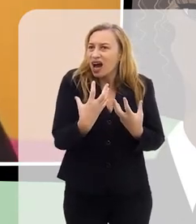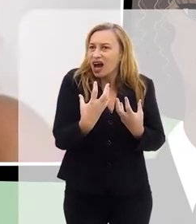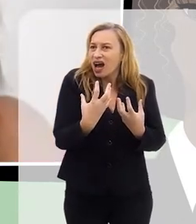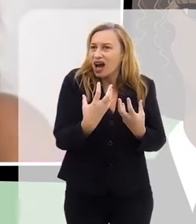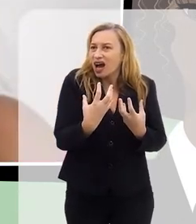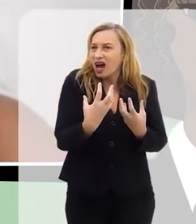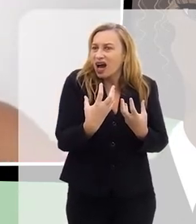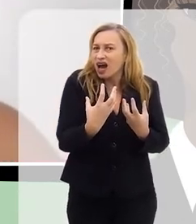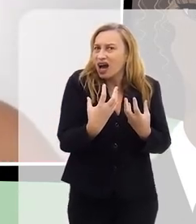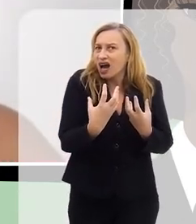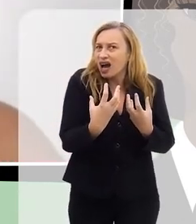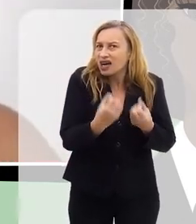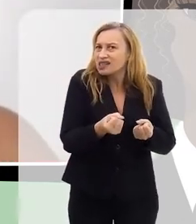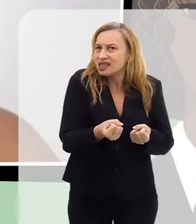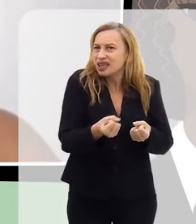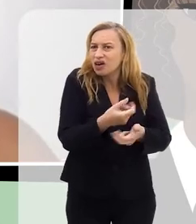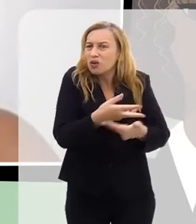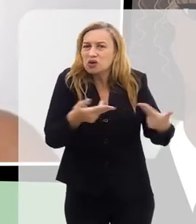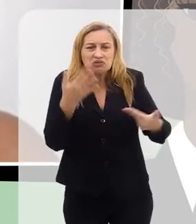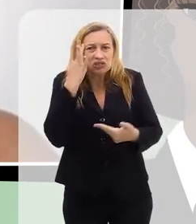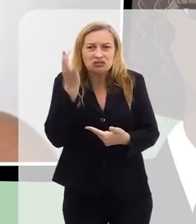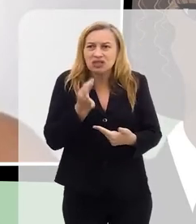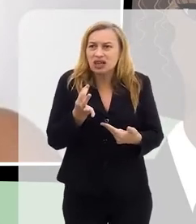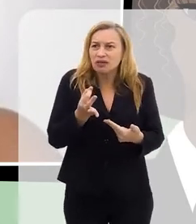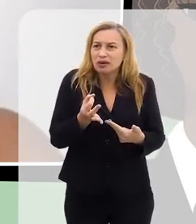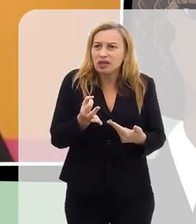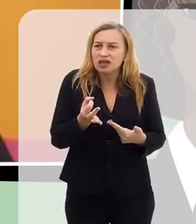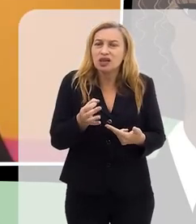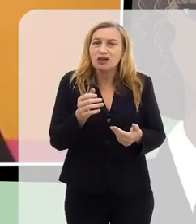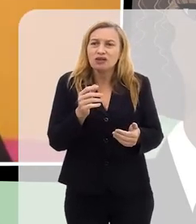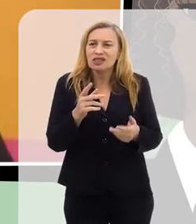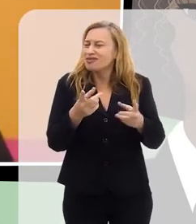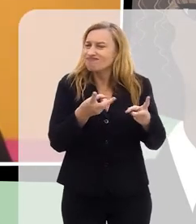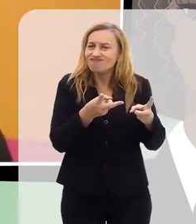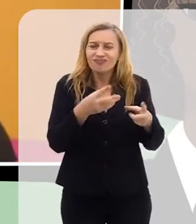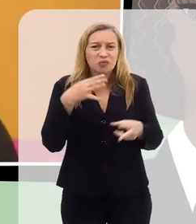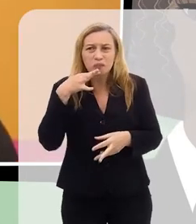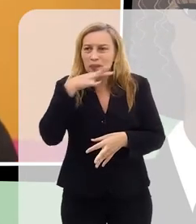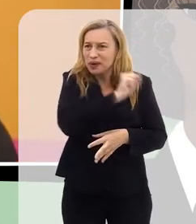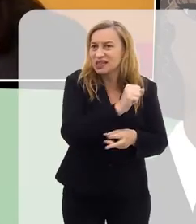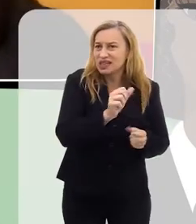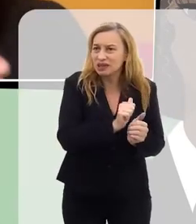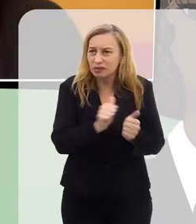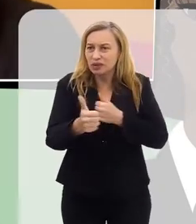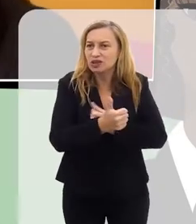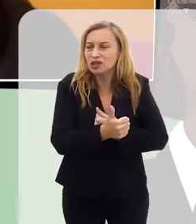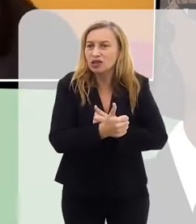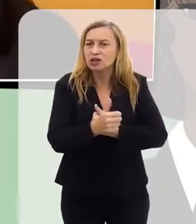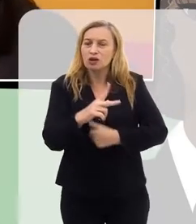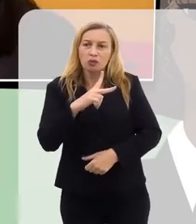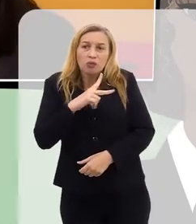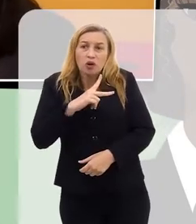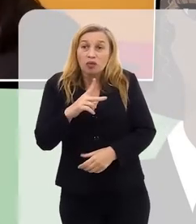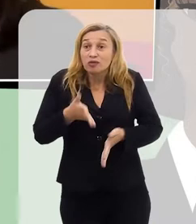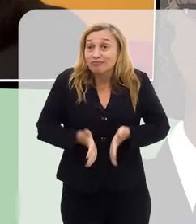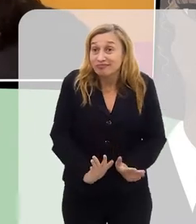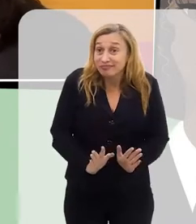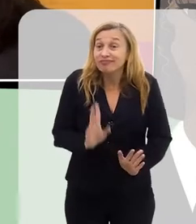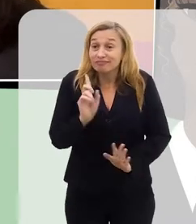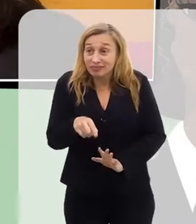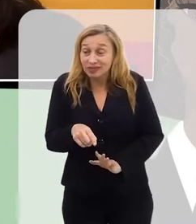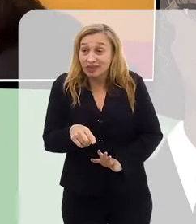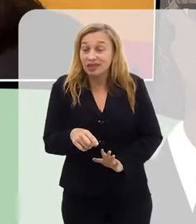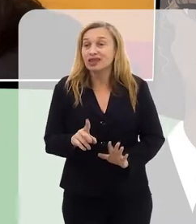Exatamente, com certeza. Você nem percebe que você não está sendo a protagonista do seu próprio parto. Exatamente. você não você não conhece.